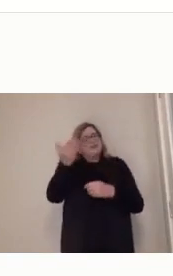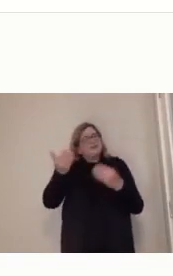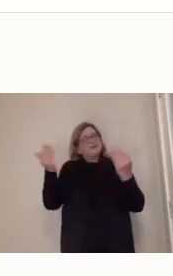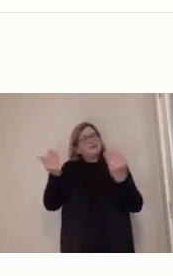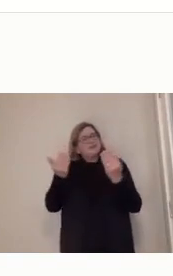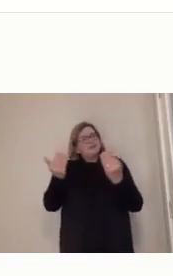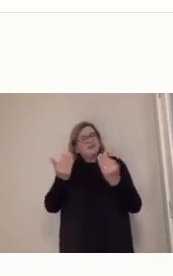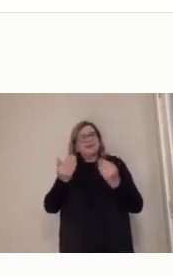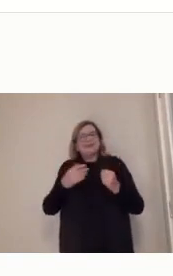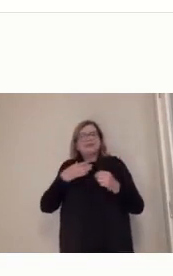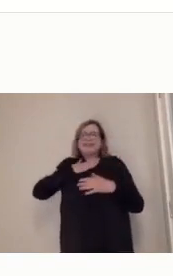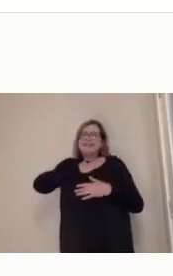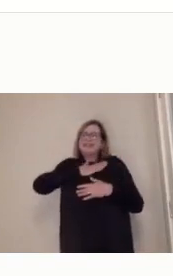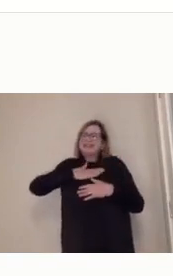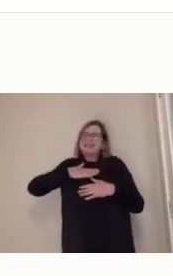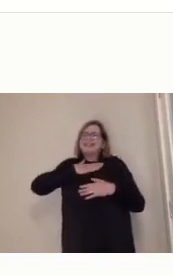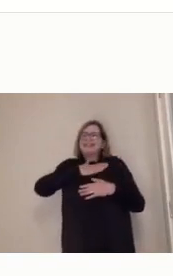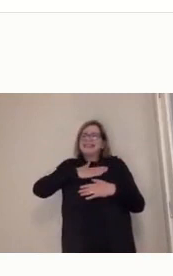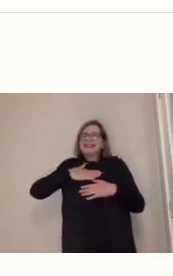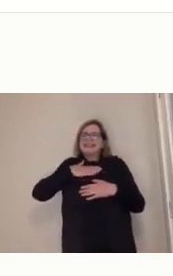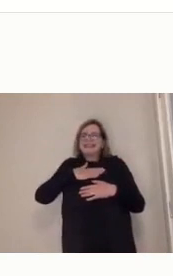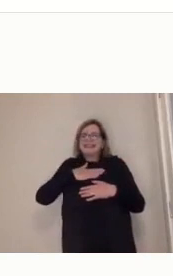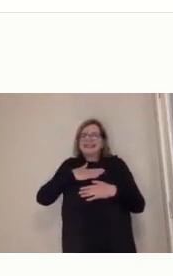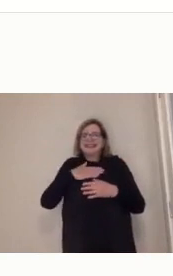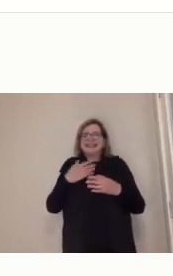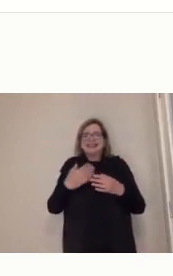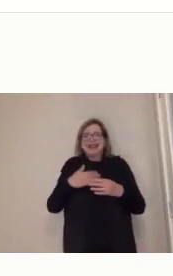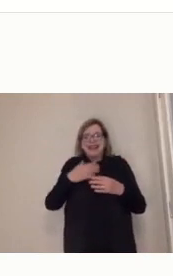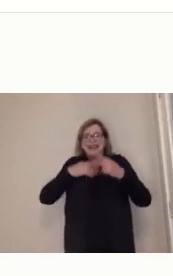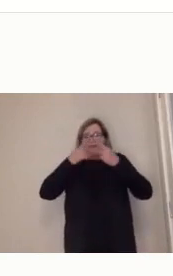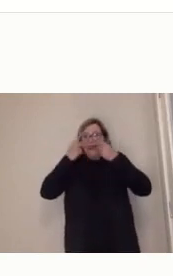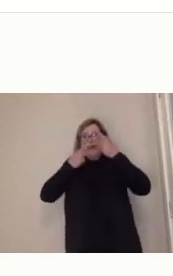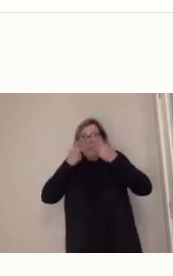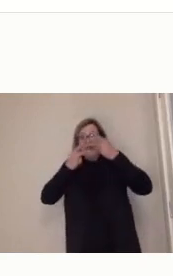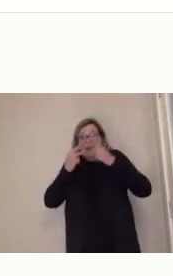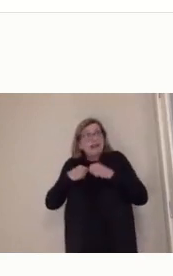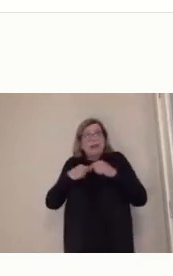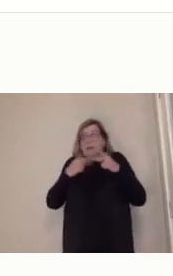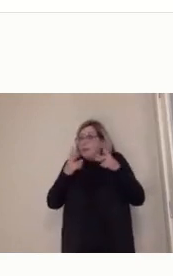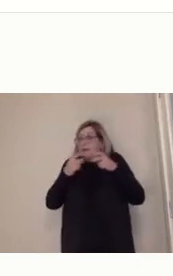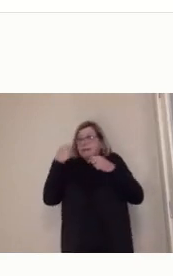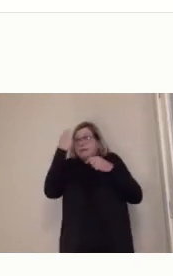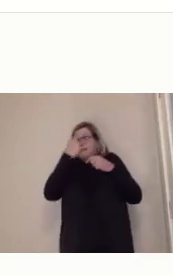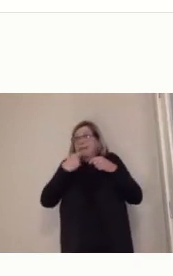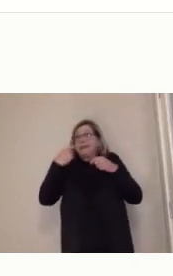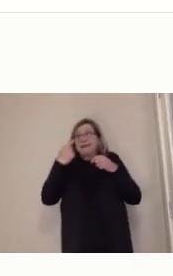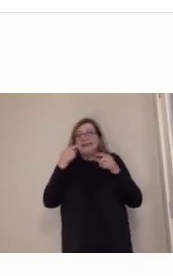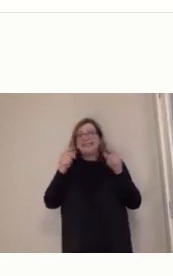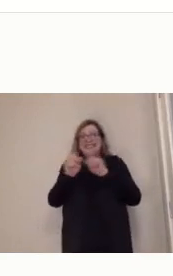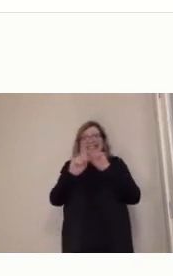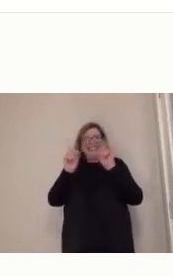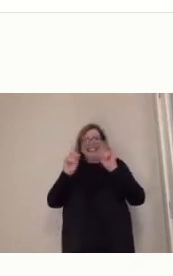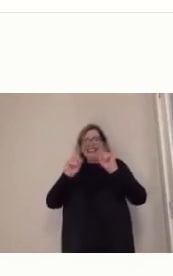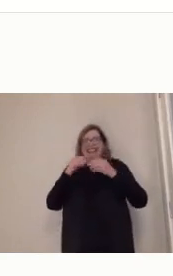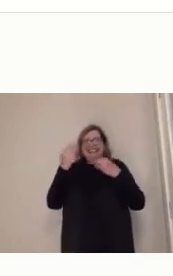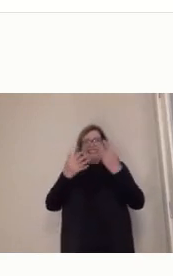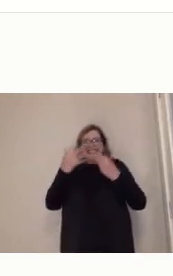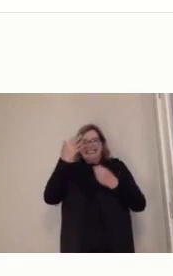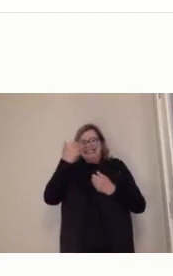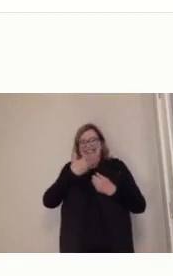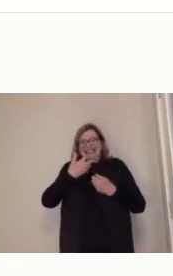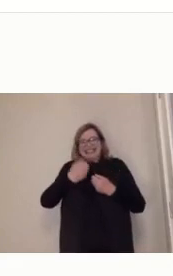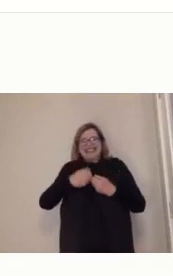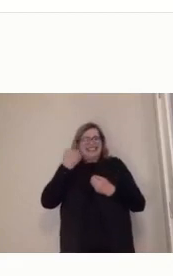por estar aqui comigo nesse processo, né? E boa noite a todos, né? Vamos, vamos, vamos firme na nossa